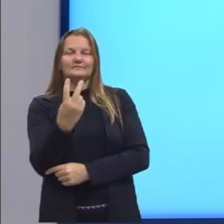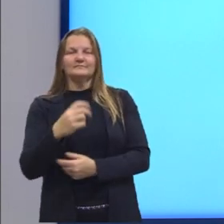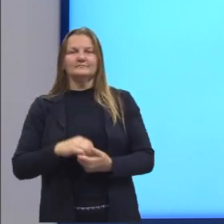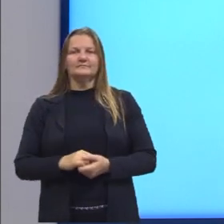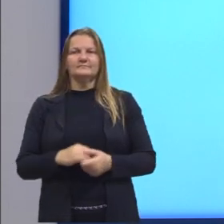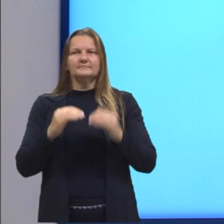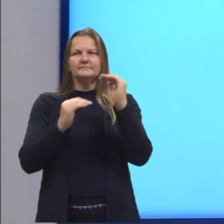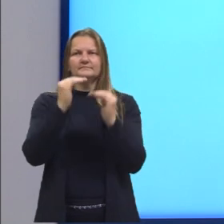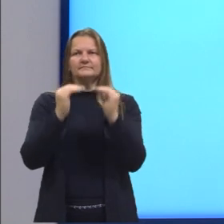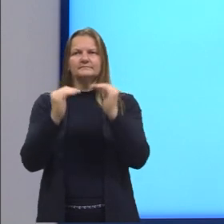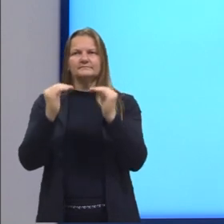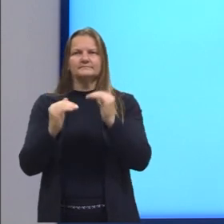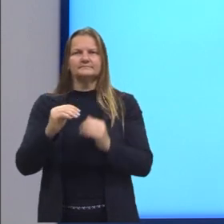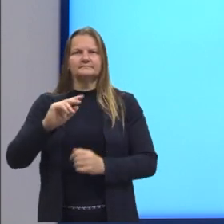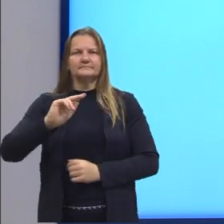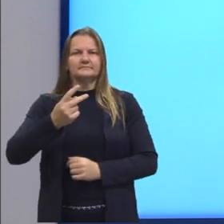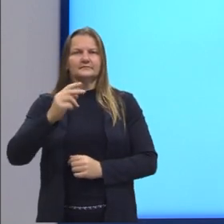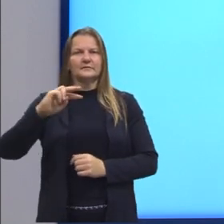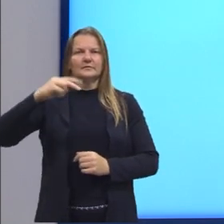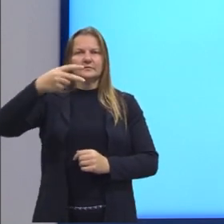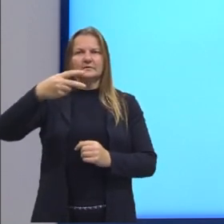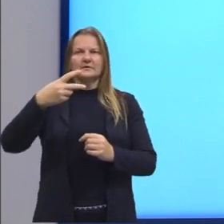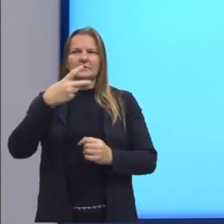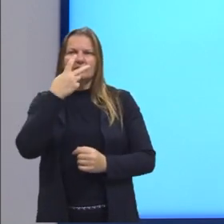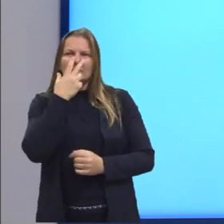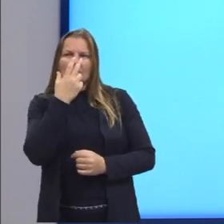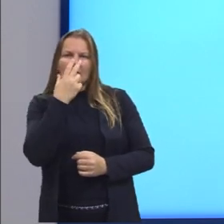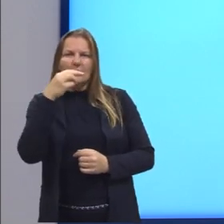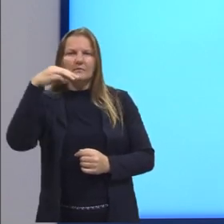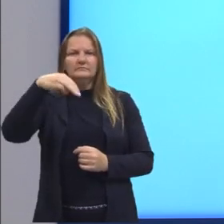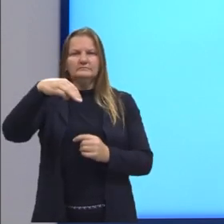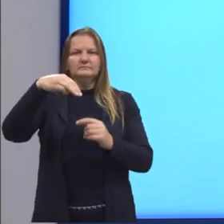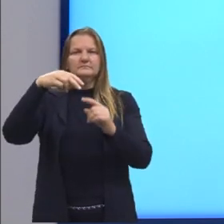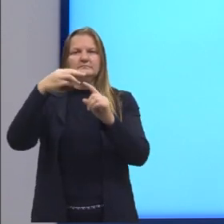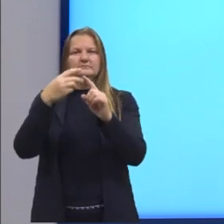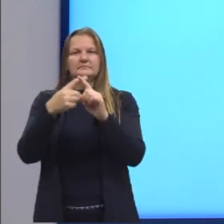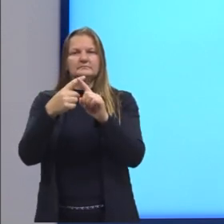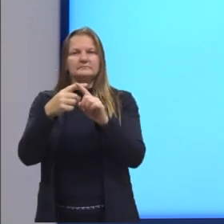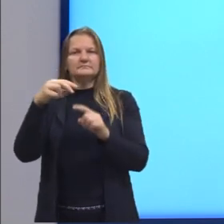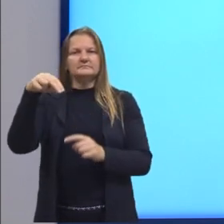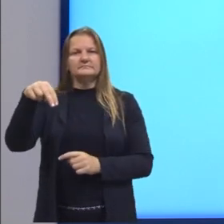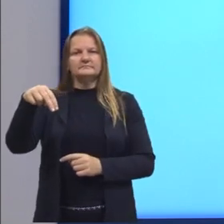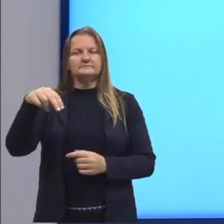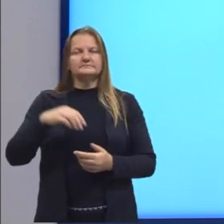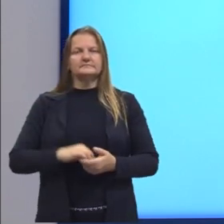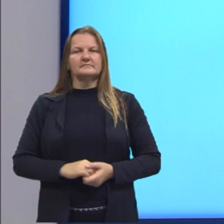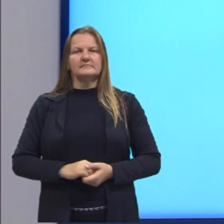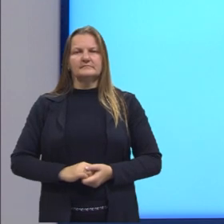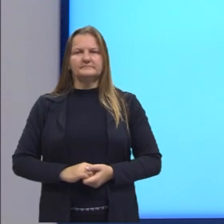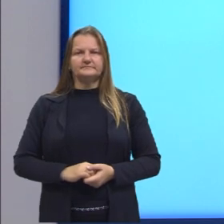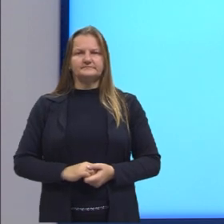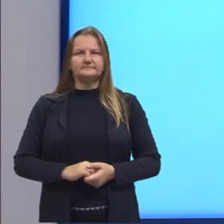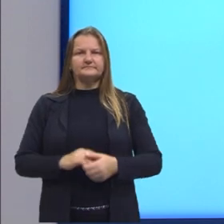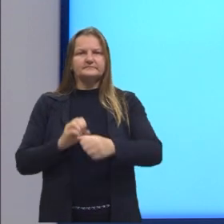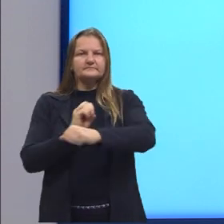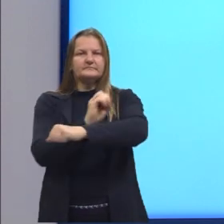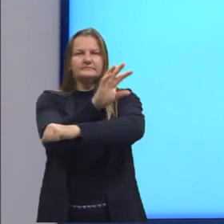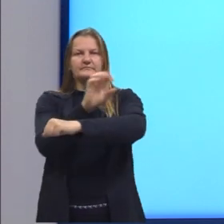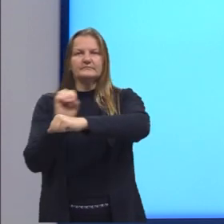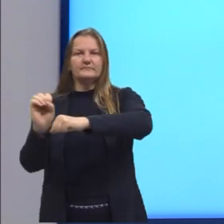seguinte, a altura ao quadrado é igual ao produto das projeções.